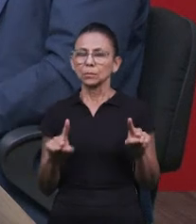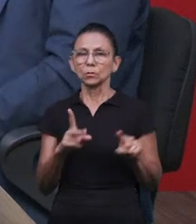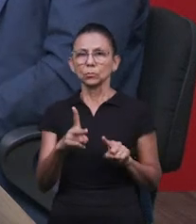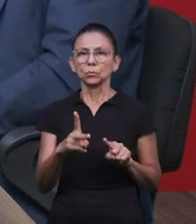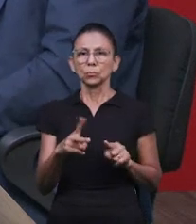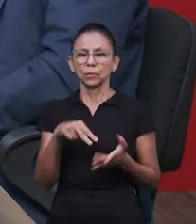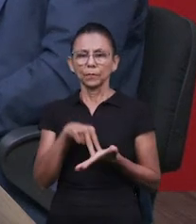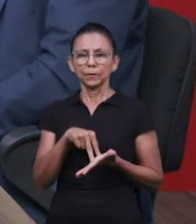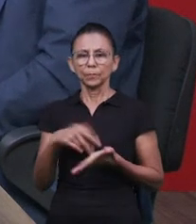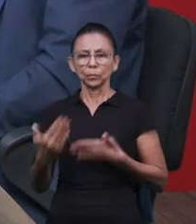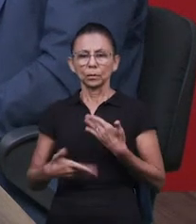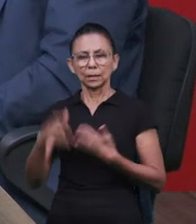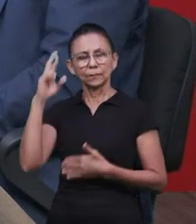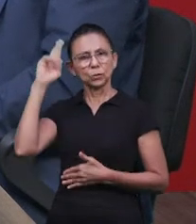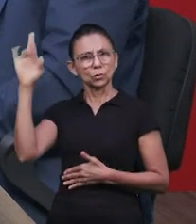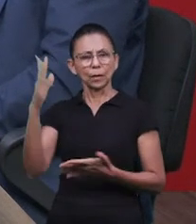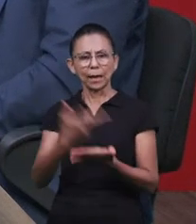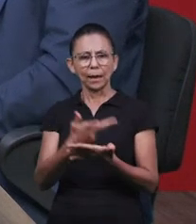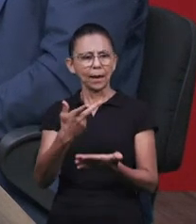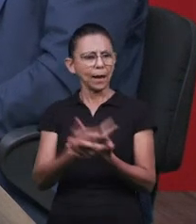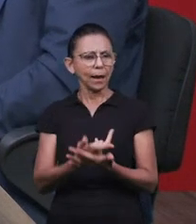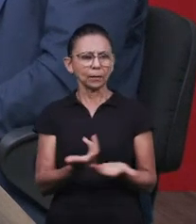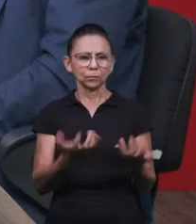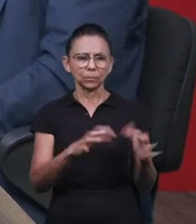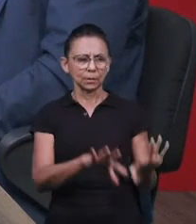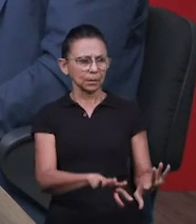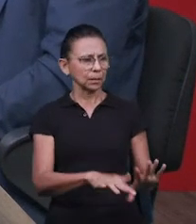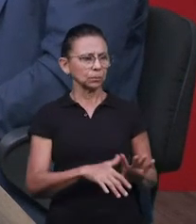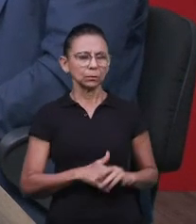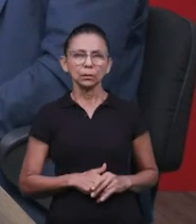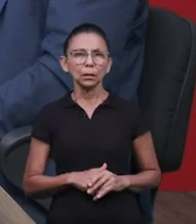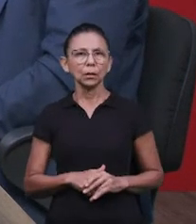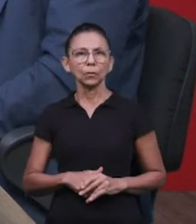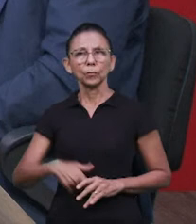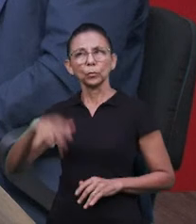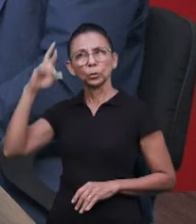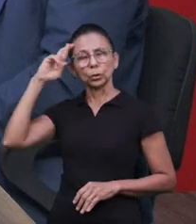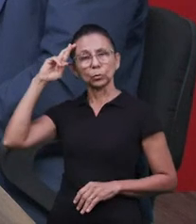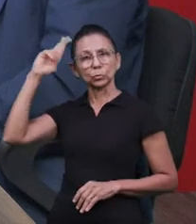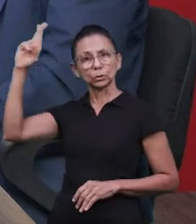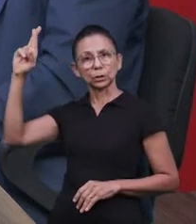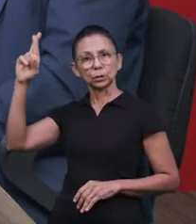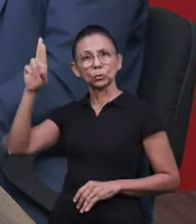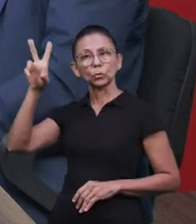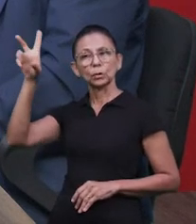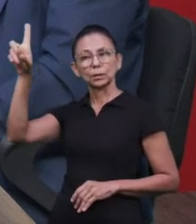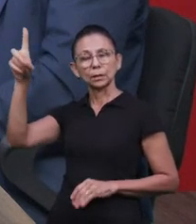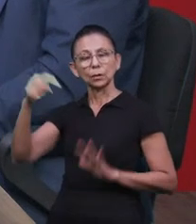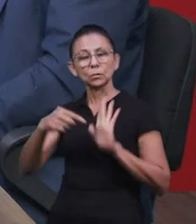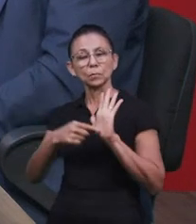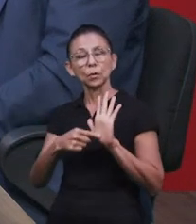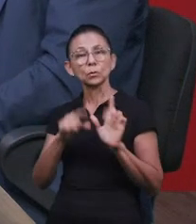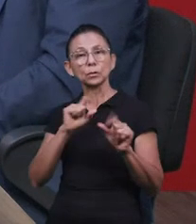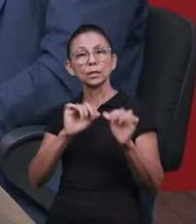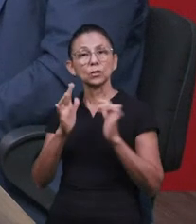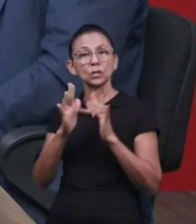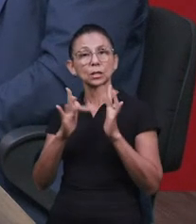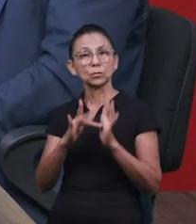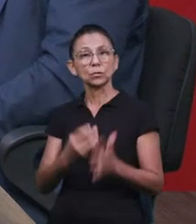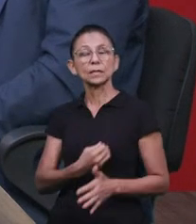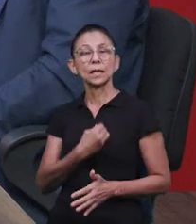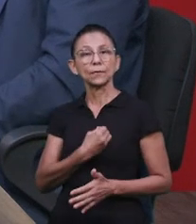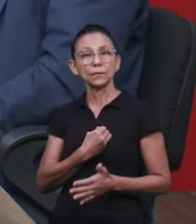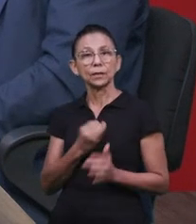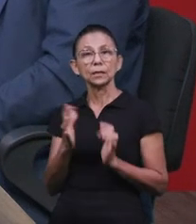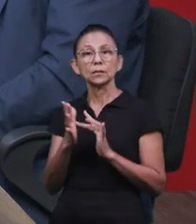posicionar como servos do Senhor. Isso está errado, nós não vamos fazer. Por quê? Porque o Senhor nos orienta que Jesus é